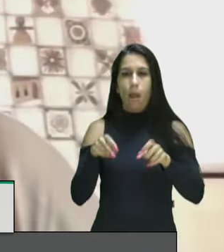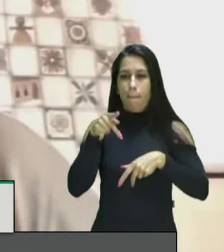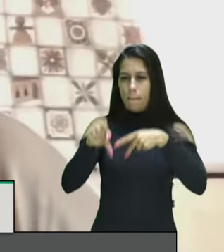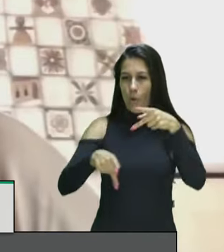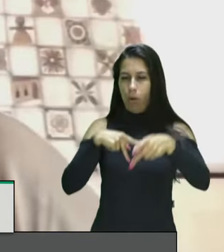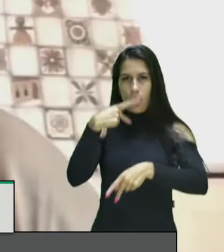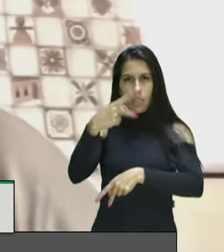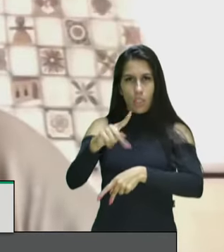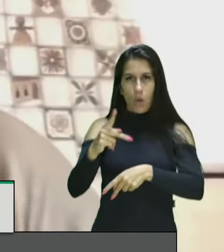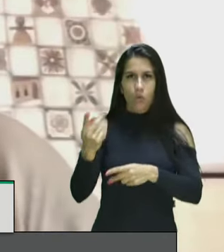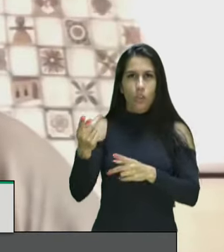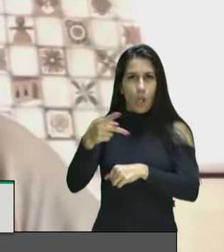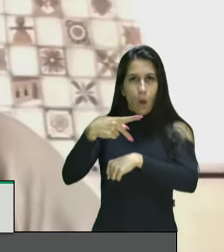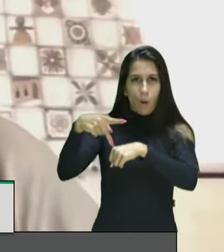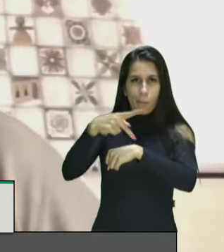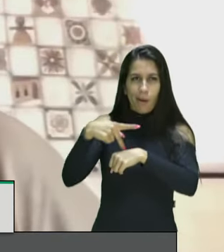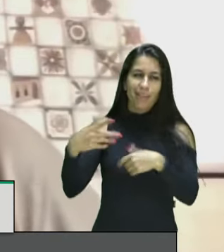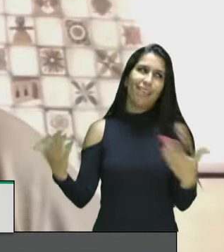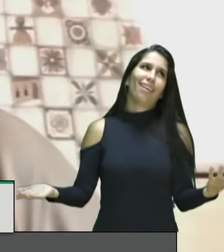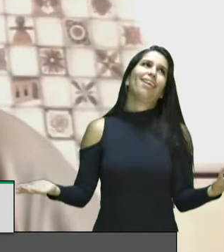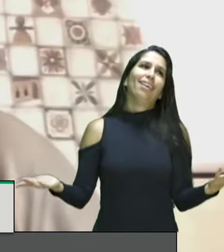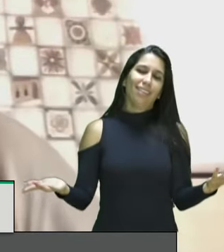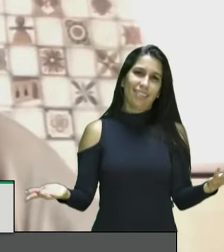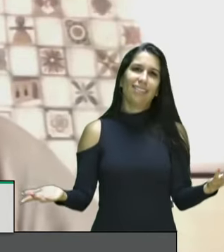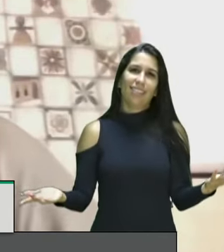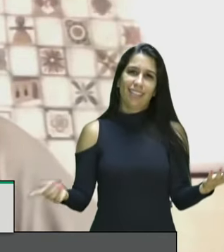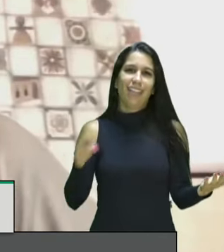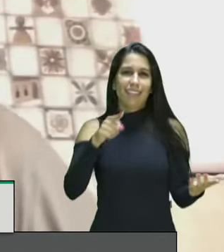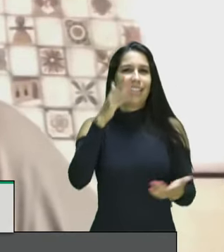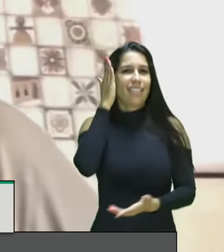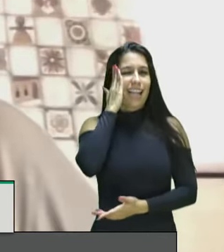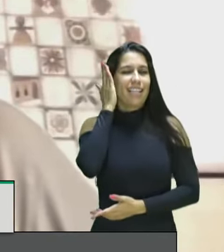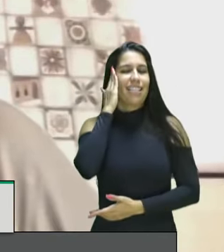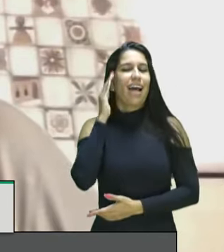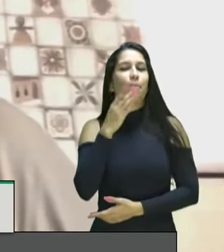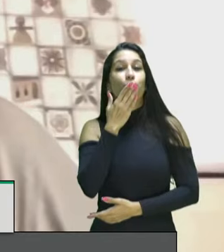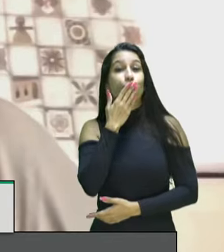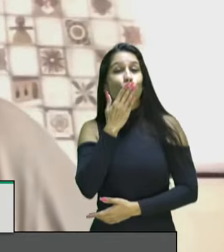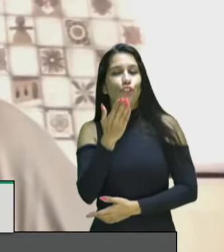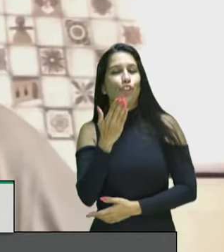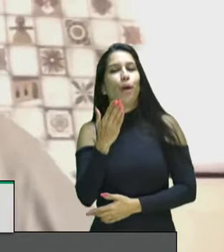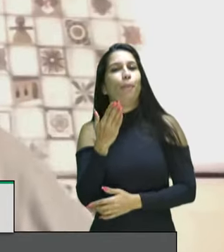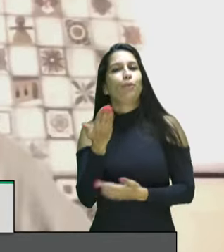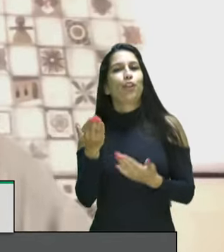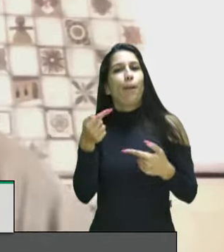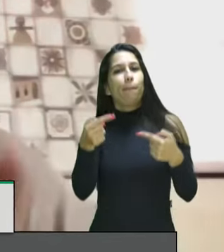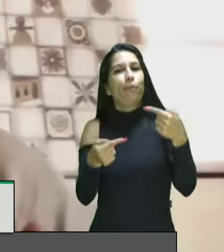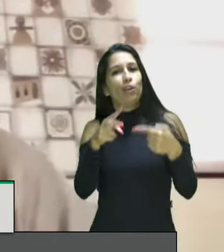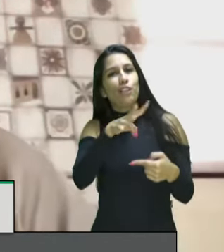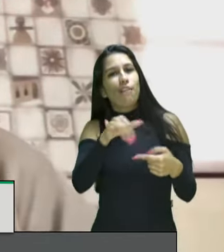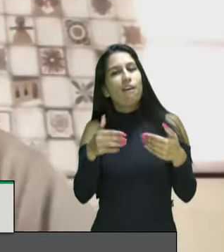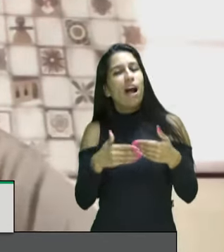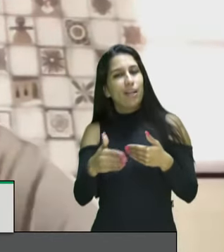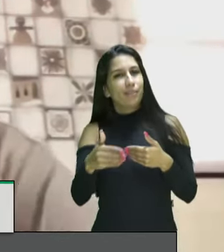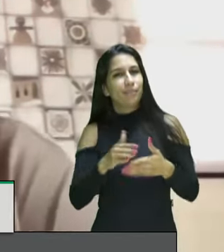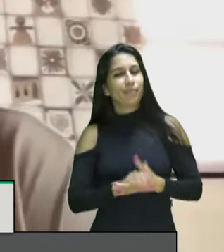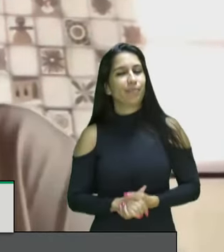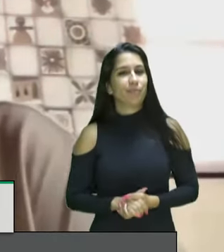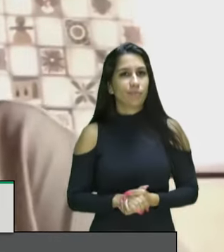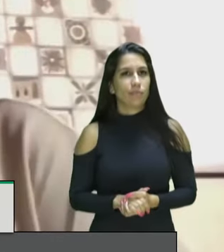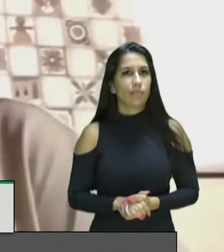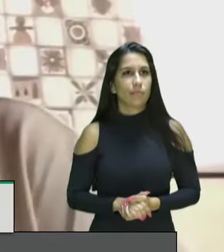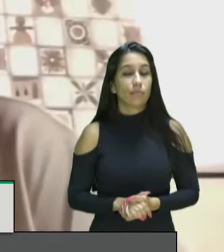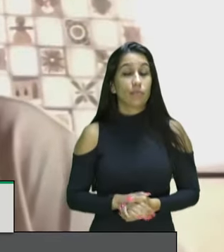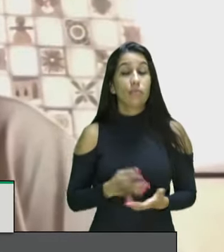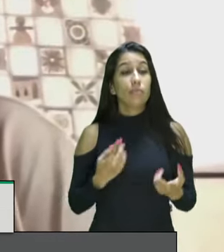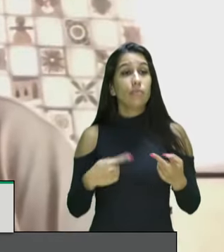país você já anuncia que tipo de política você vai continuar implementando essa é a questão central